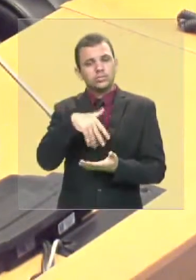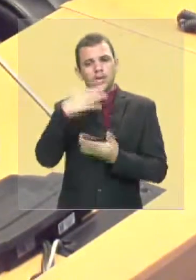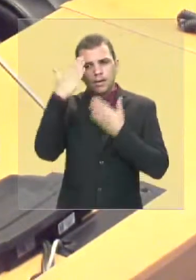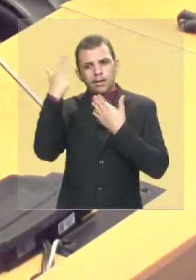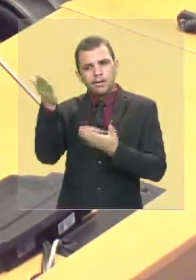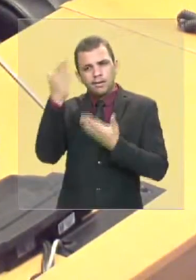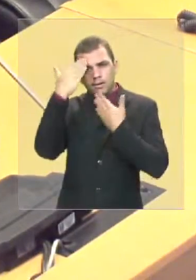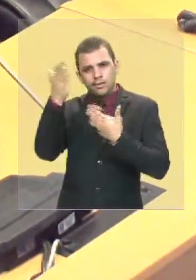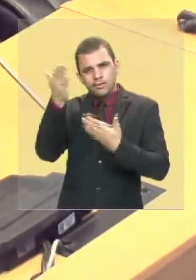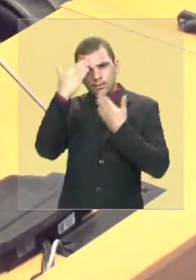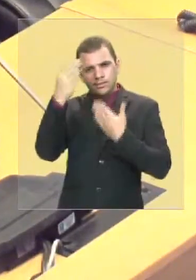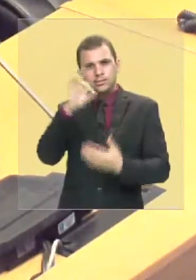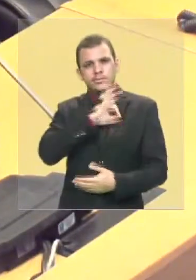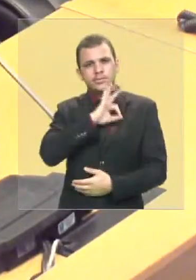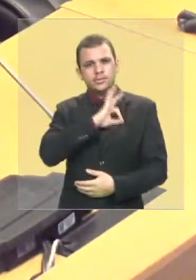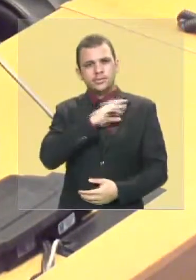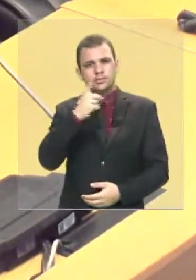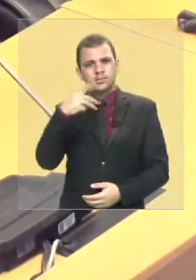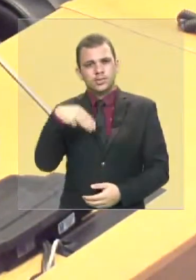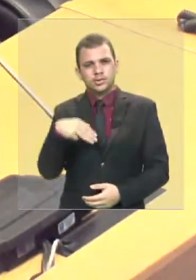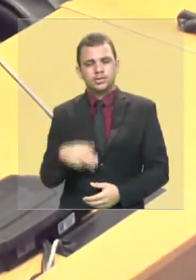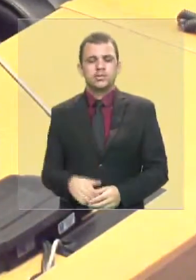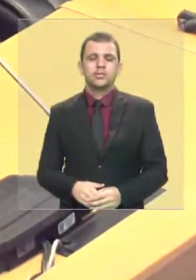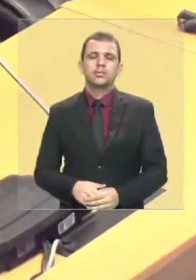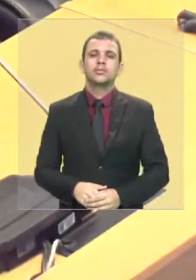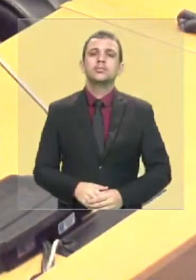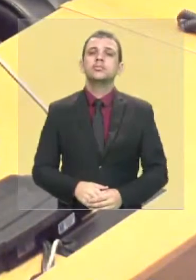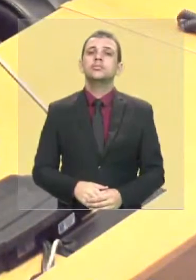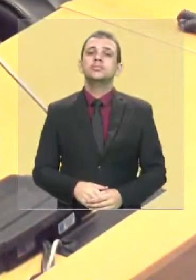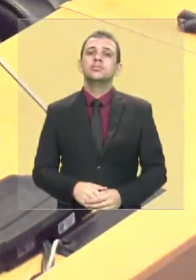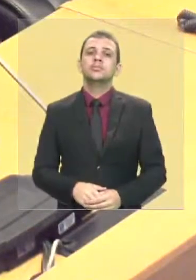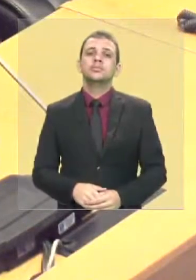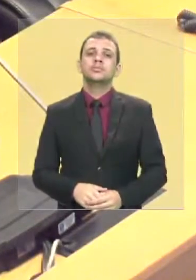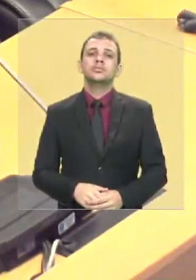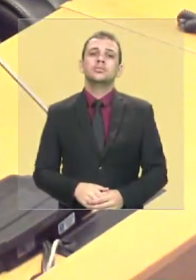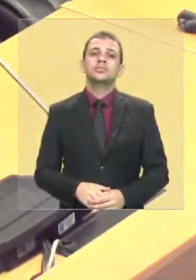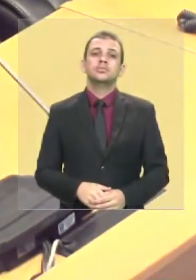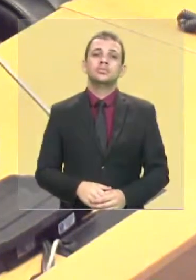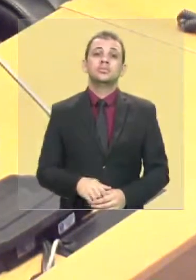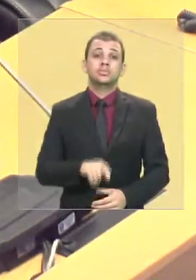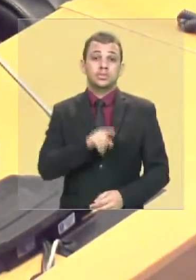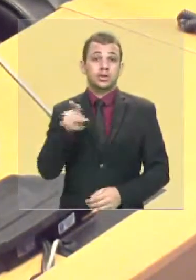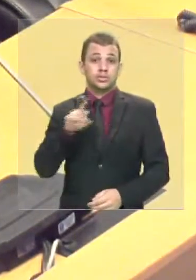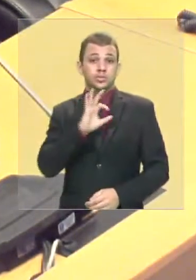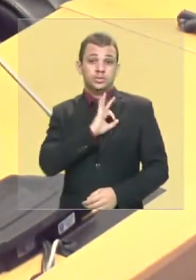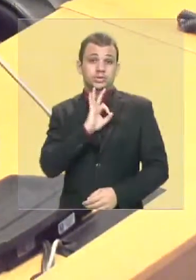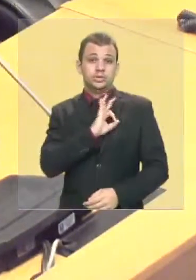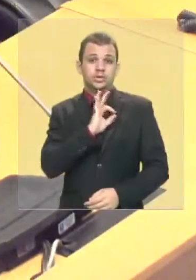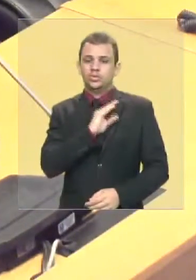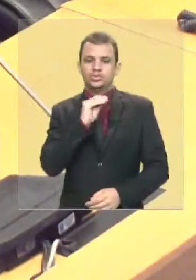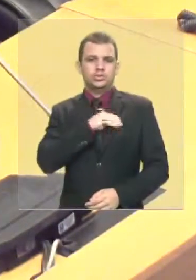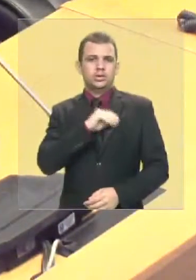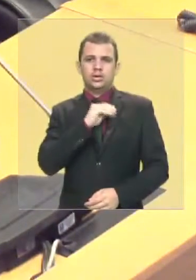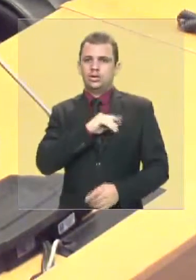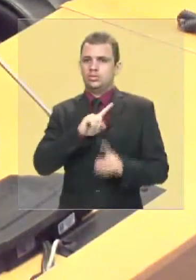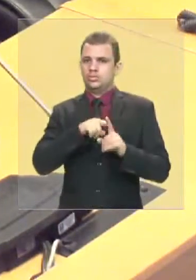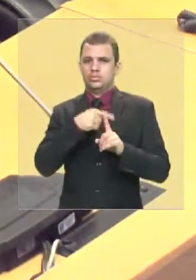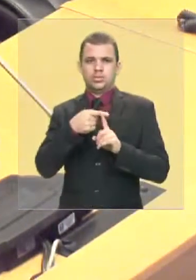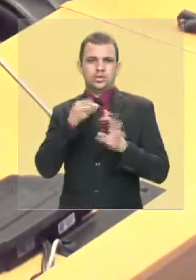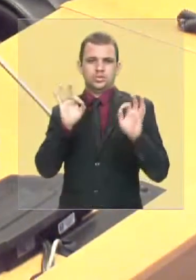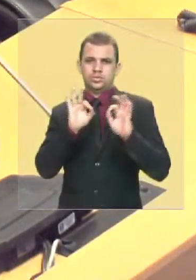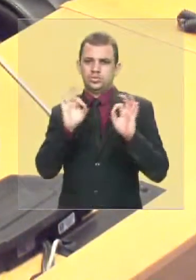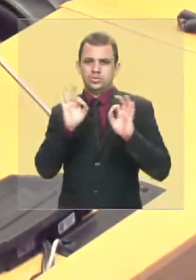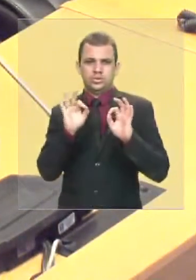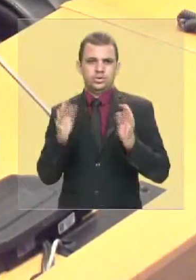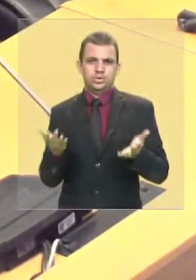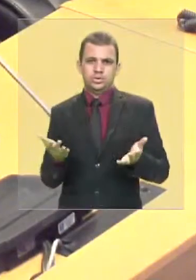os policiais militares, que sem diária, deputado Edilácio, sem reconhecimento, nenhuma força nacional está